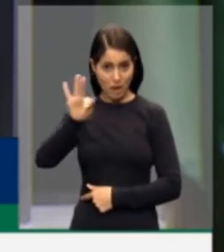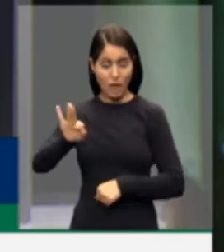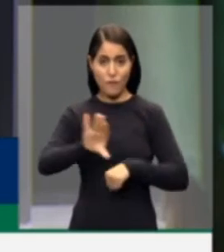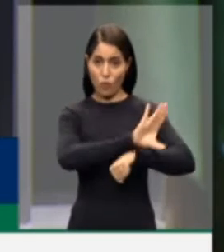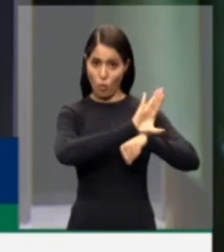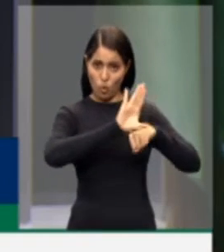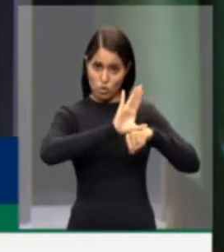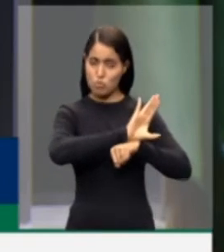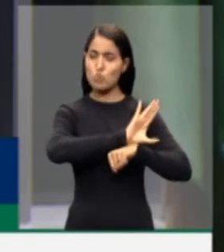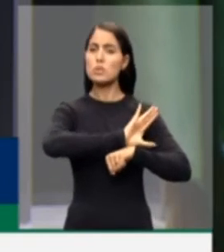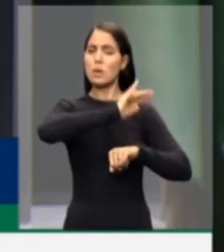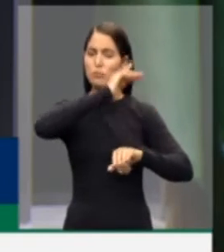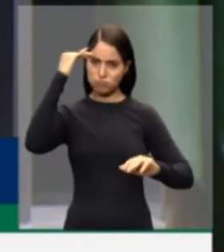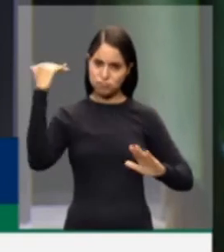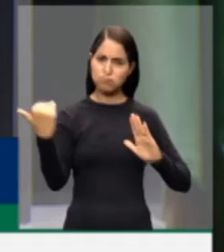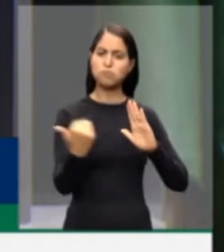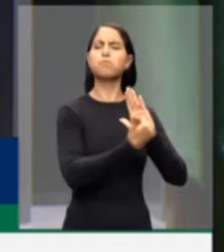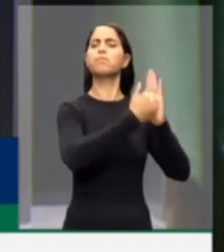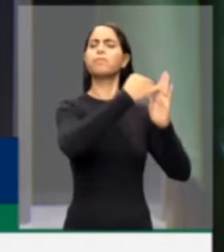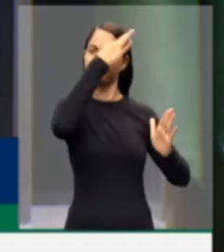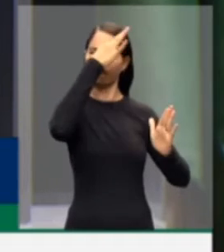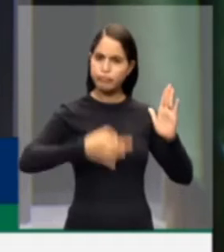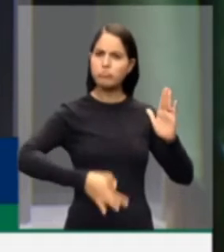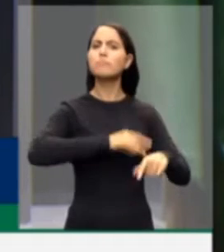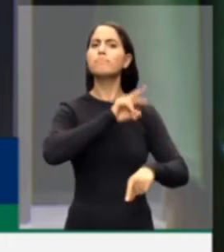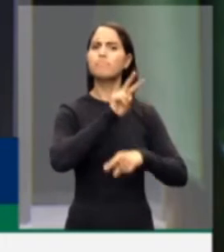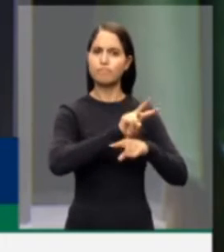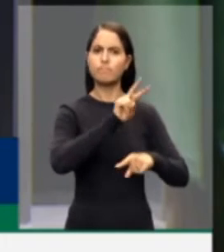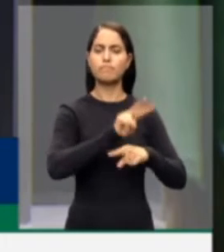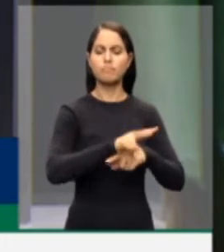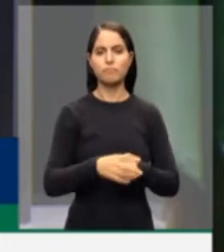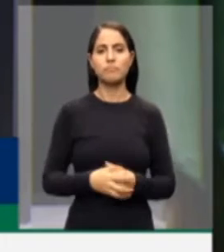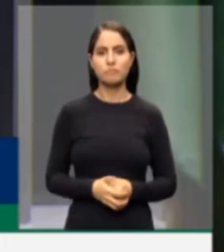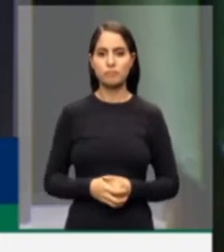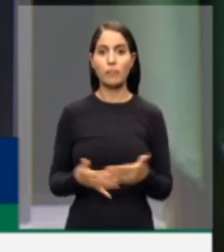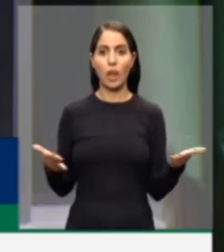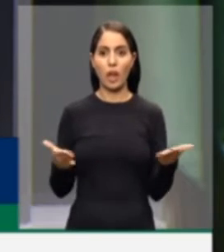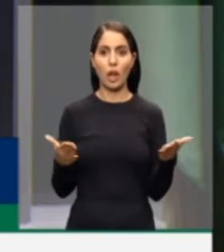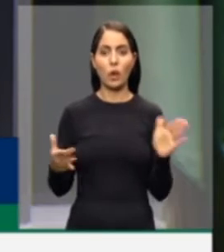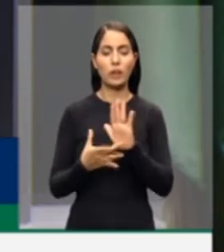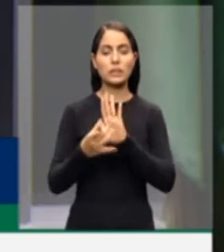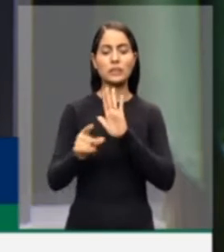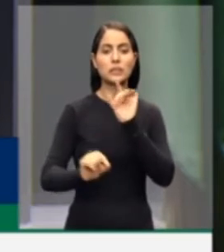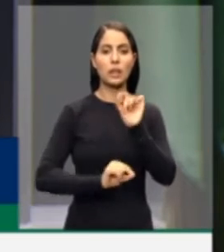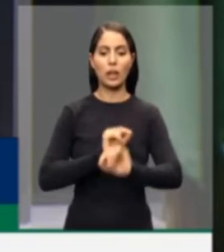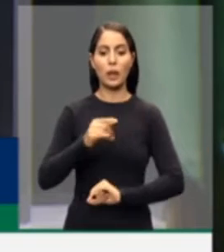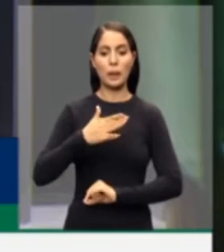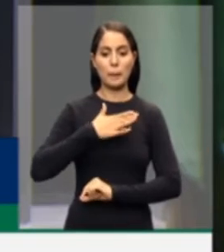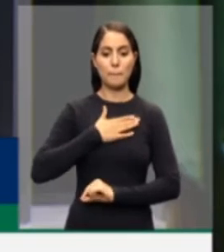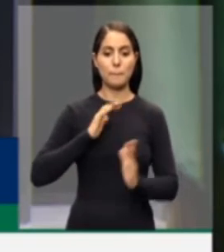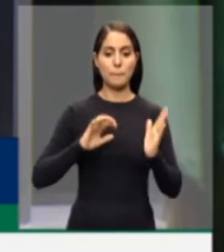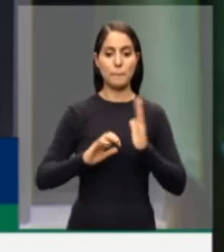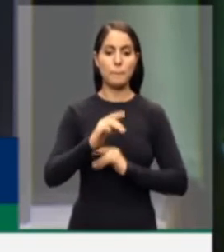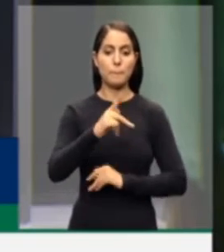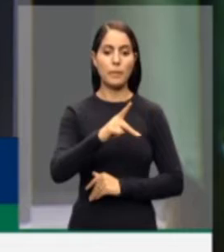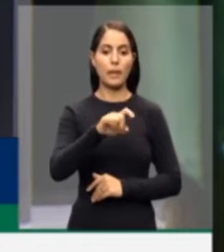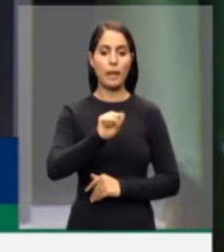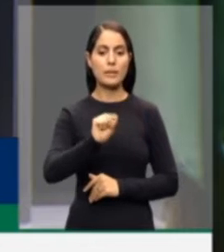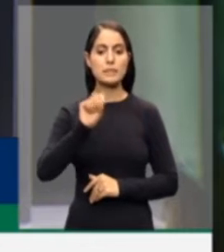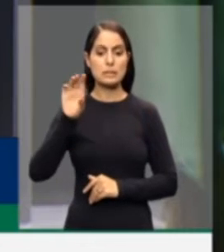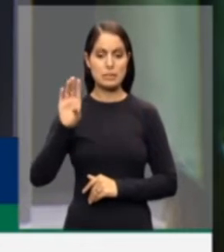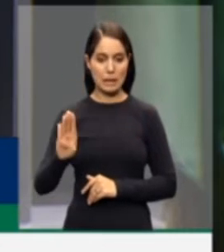este papel de ser o guardião da Constituição Federal. Quero aqui, inclusive, destacar que o meu partido, PSB, se